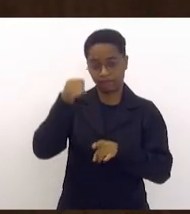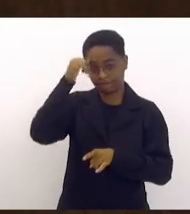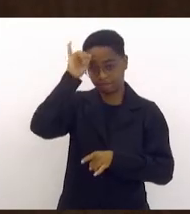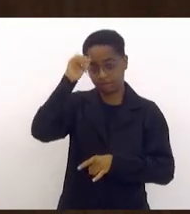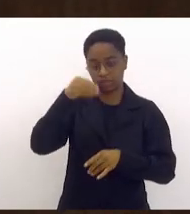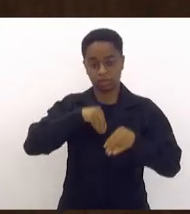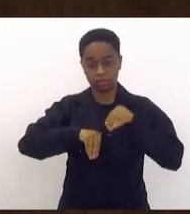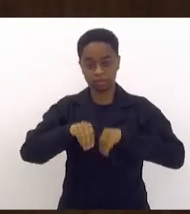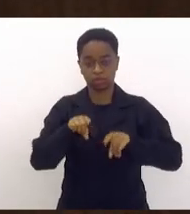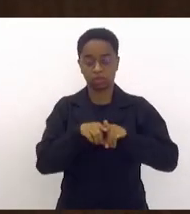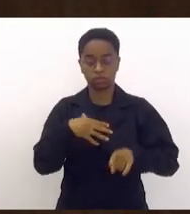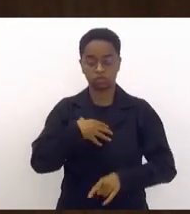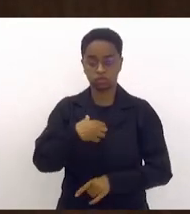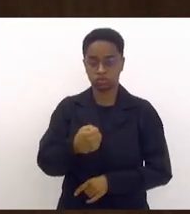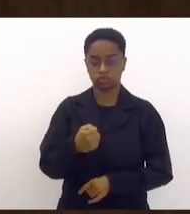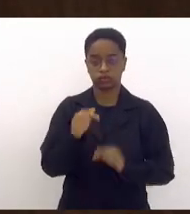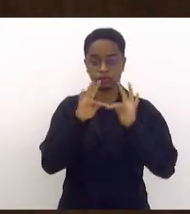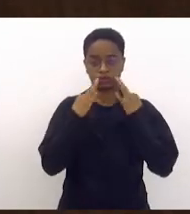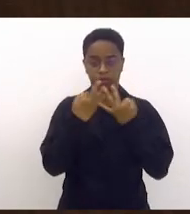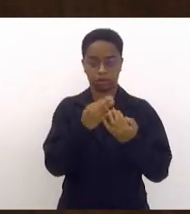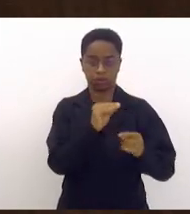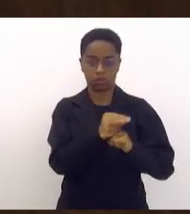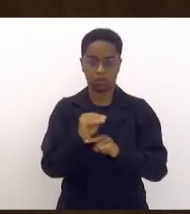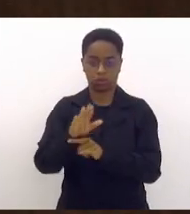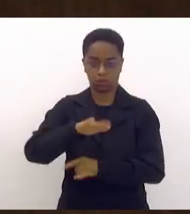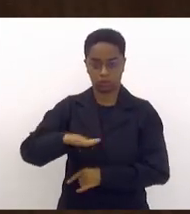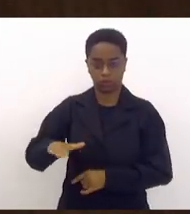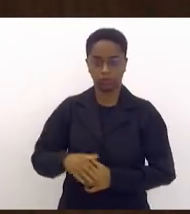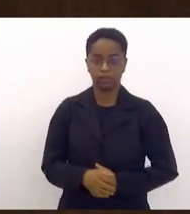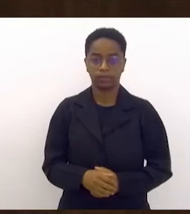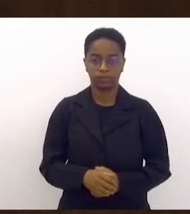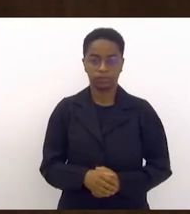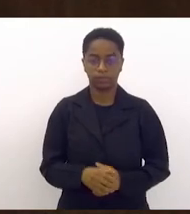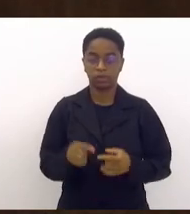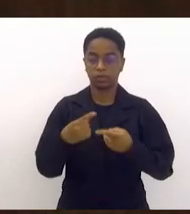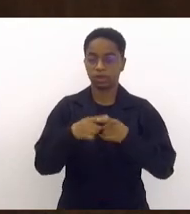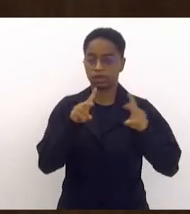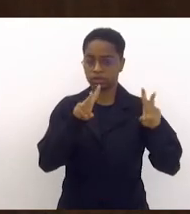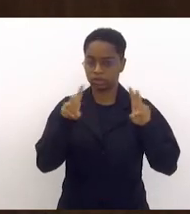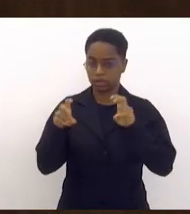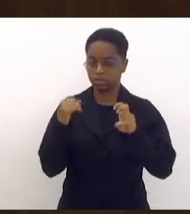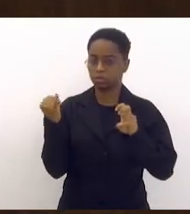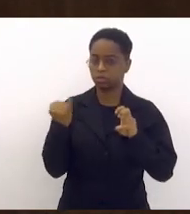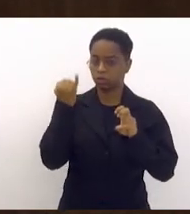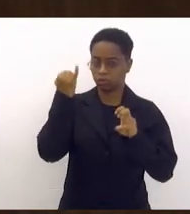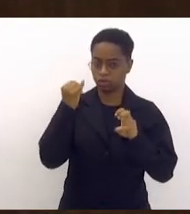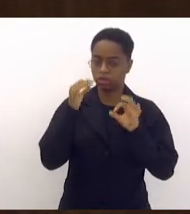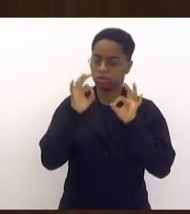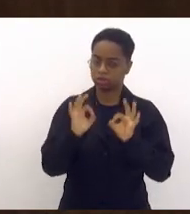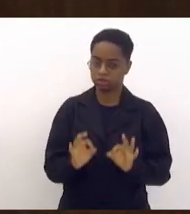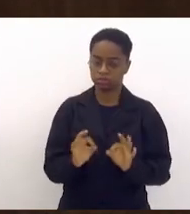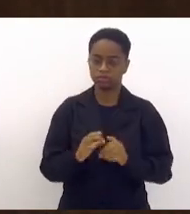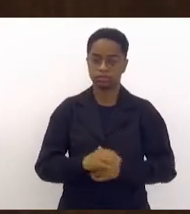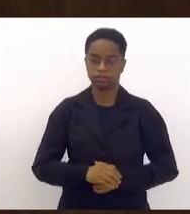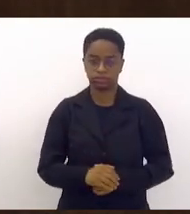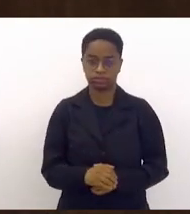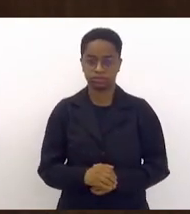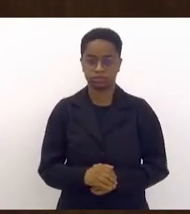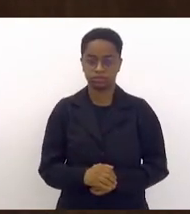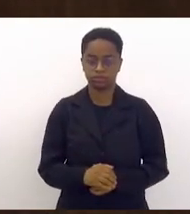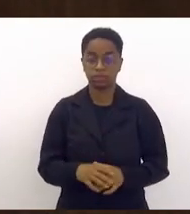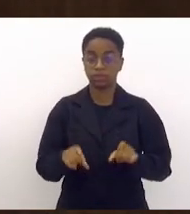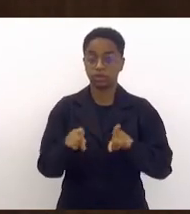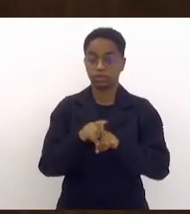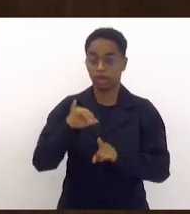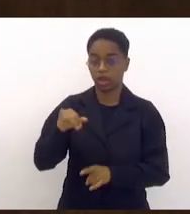suicídio para pais e cuidadores. É uma matéria das mais fundamentais e importantes. Aproveitando